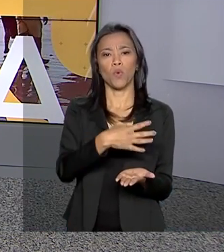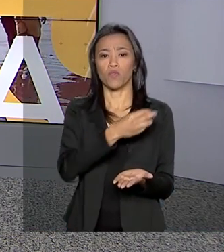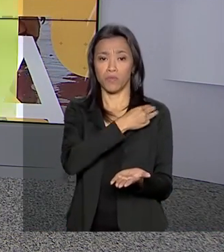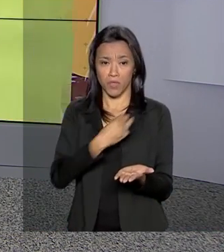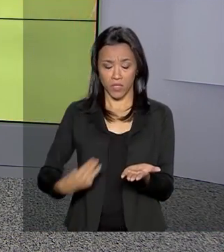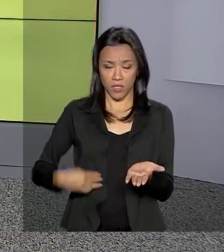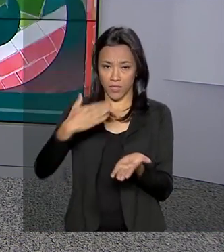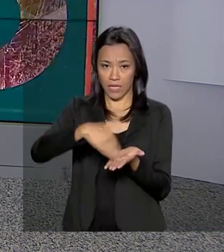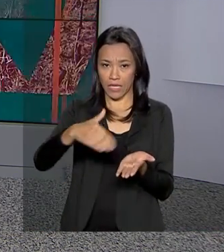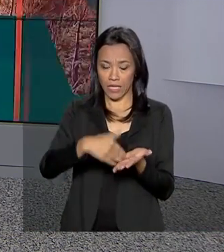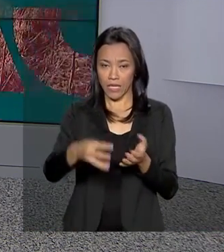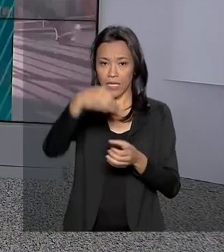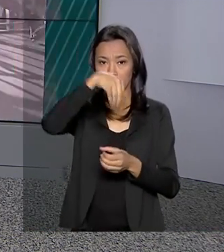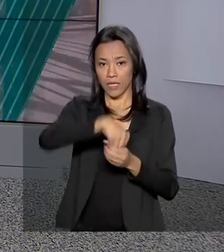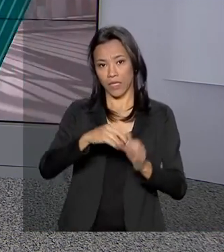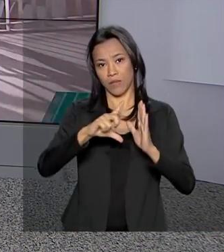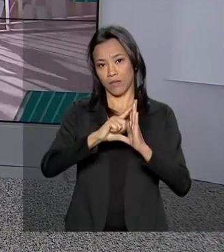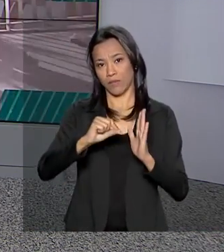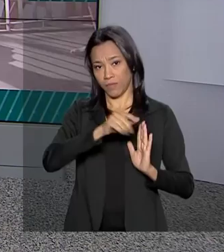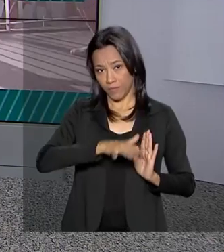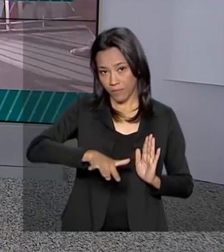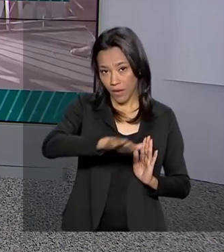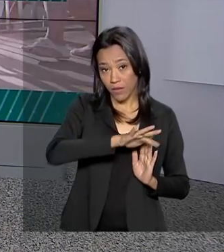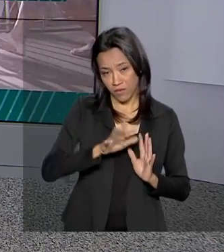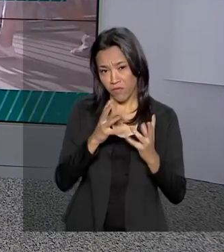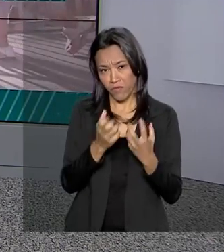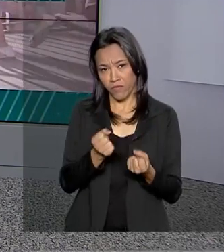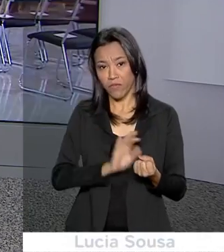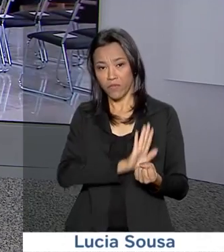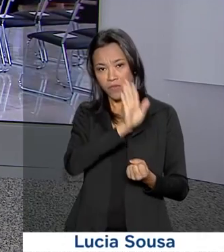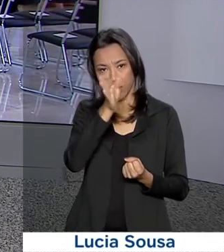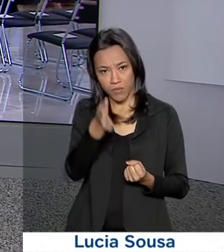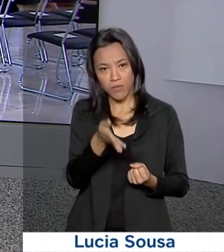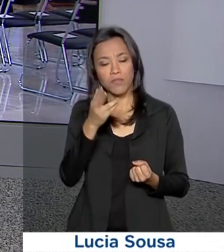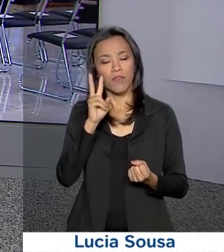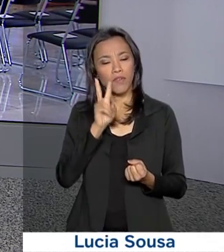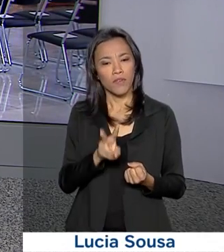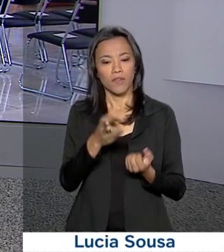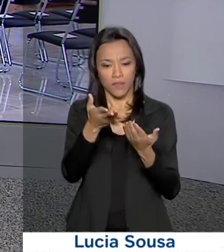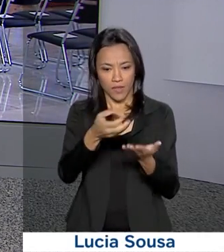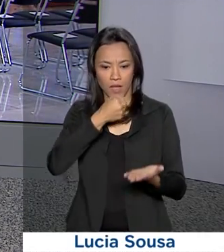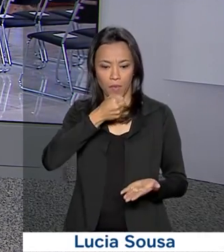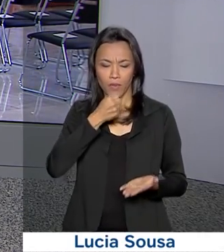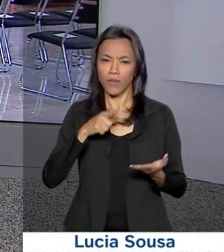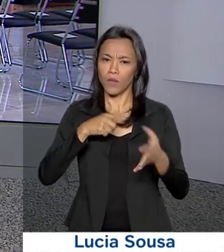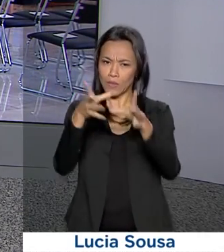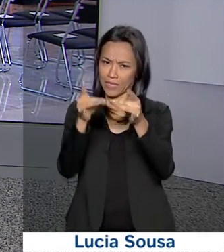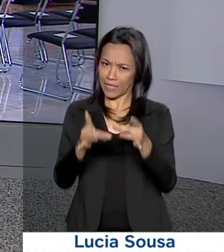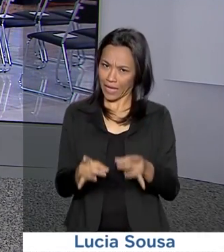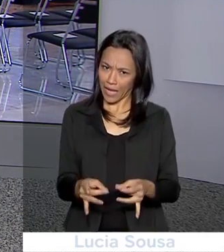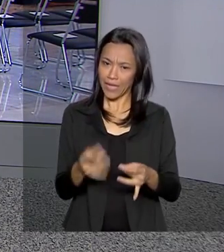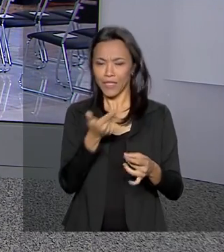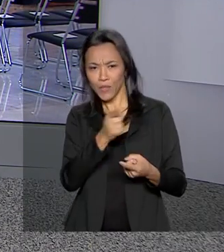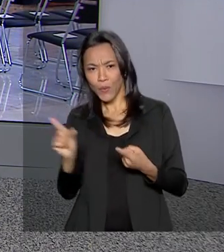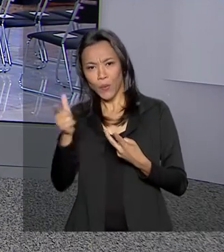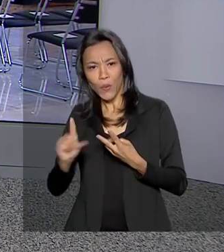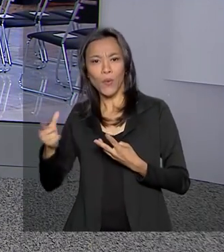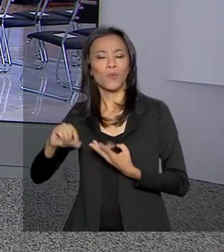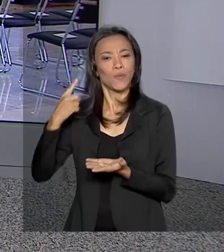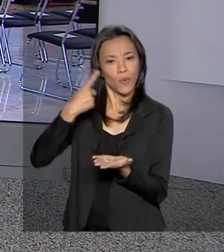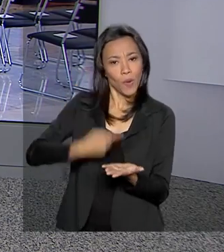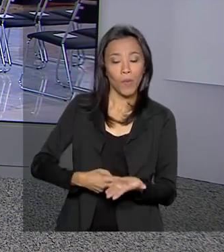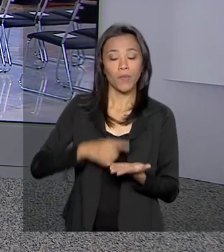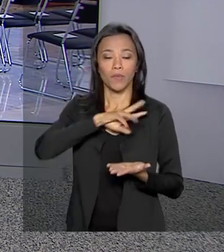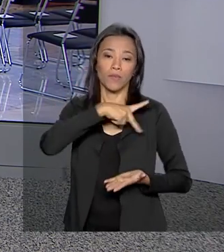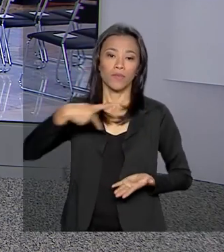Secretaria de Governo da Presidência da República. Vamos então ao Palácio do Planalto, a repórter Luana Karen. Tem os detalhes desse e de outros compromissos do